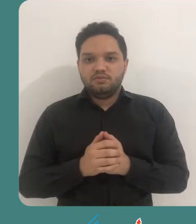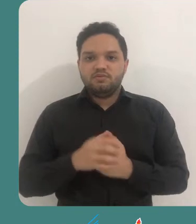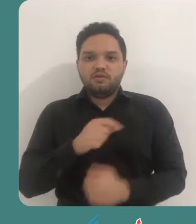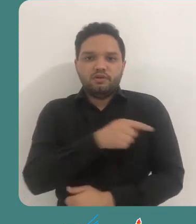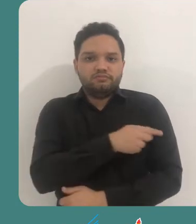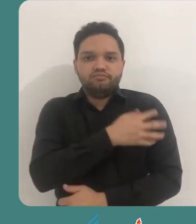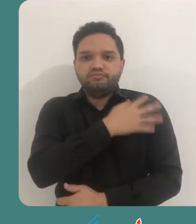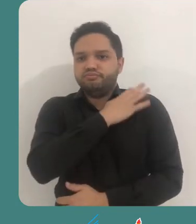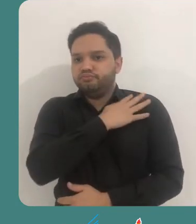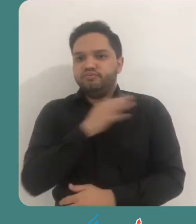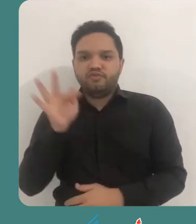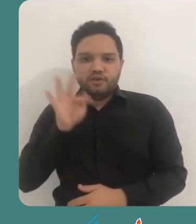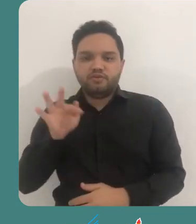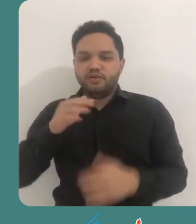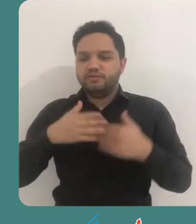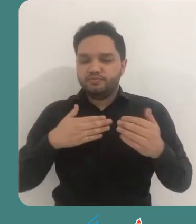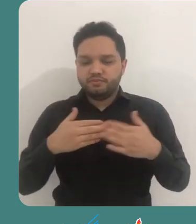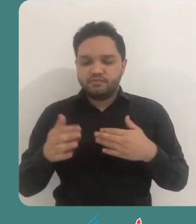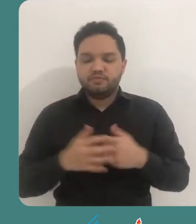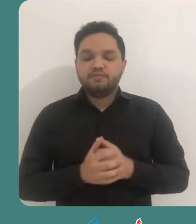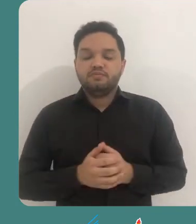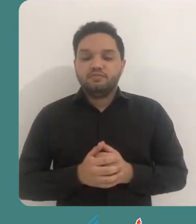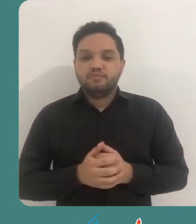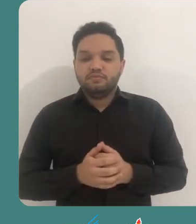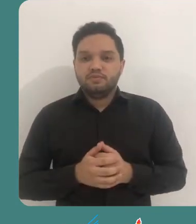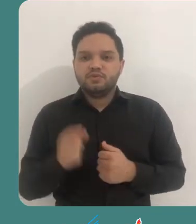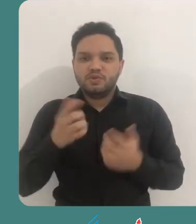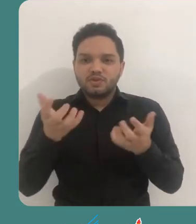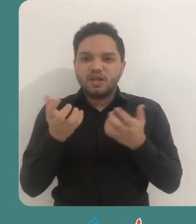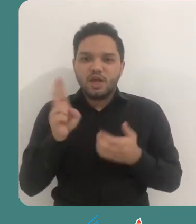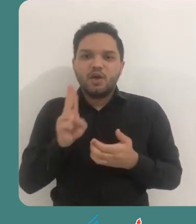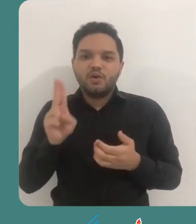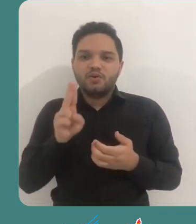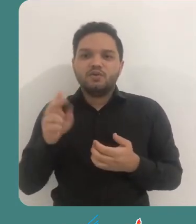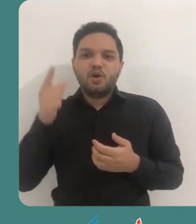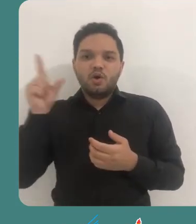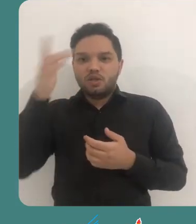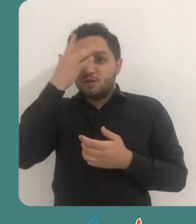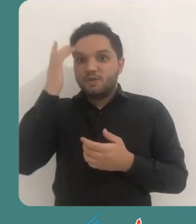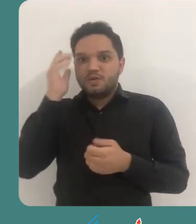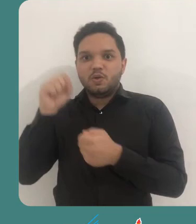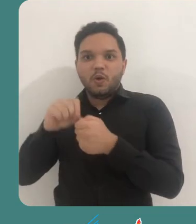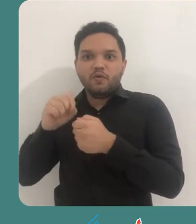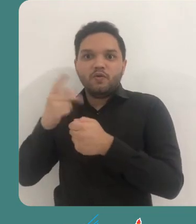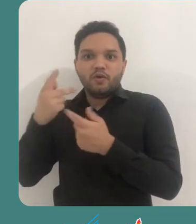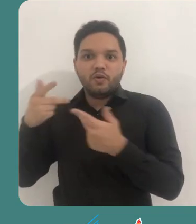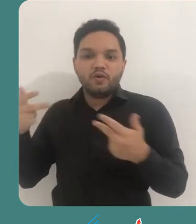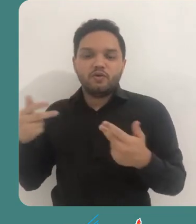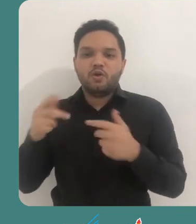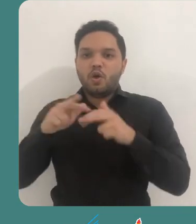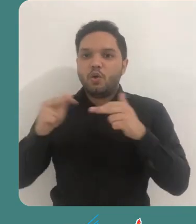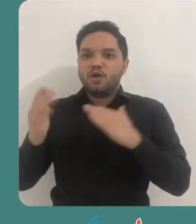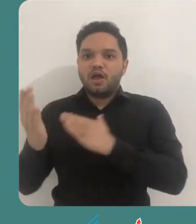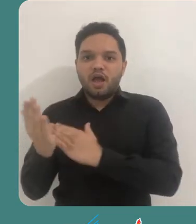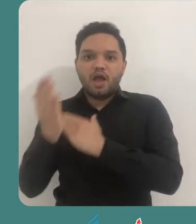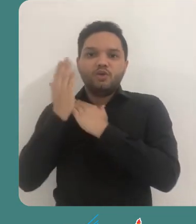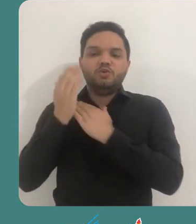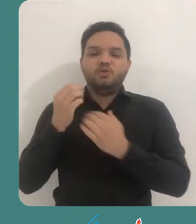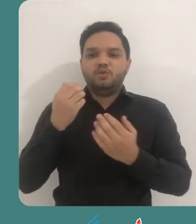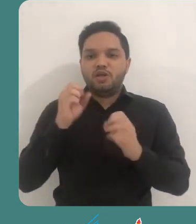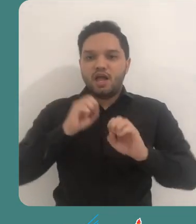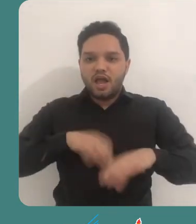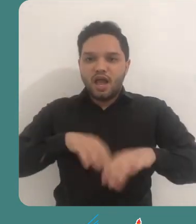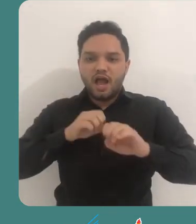de escolarização. Geralmente, queremos ter acesso e utilizar o que os outros produzem, recursos que